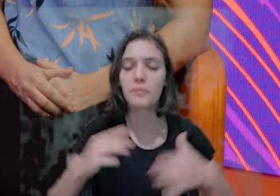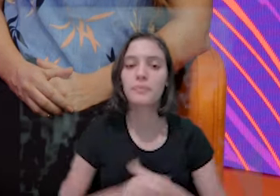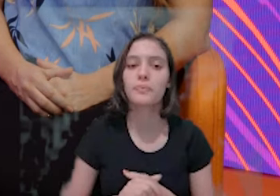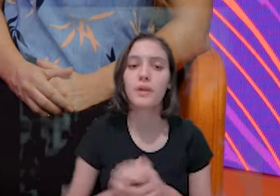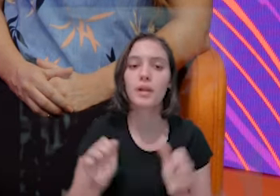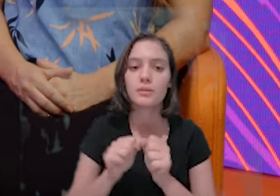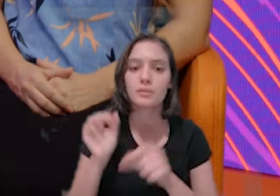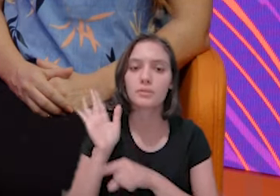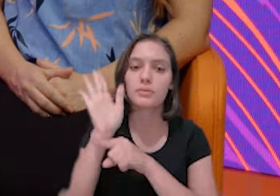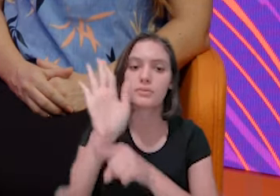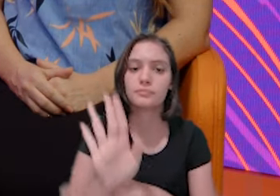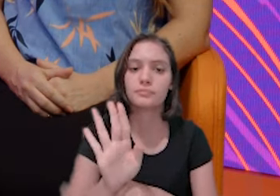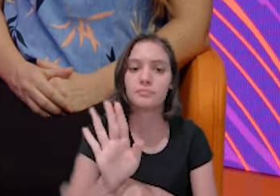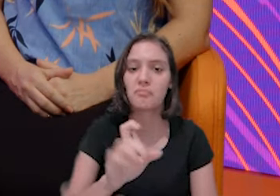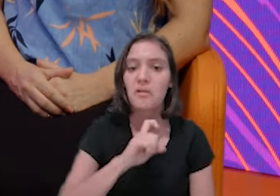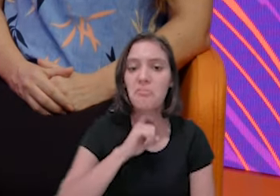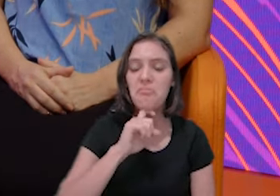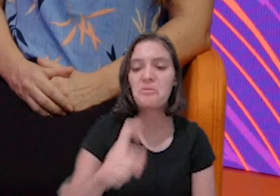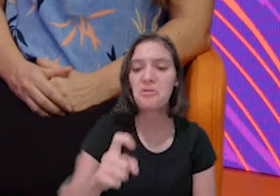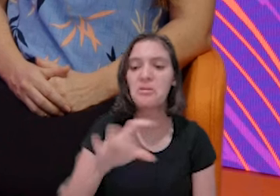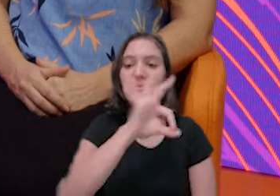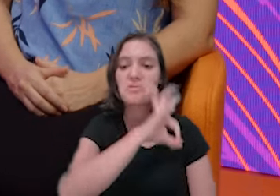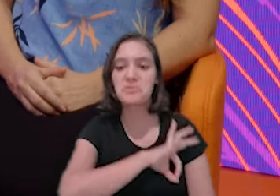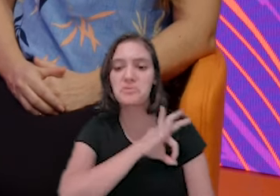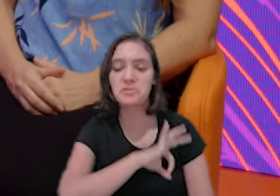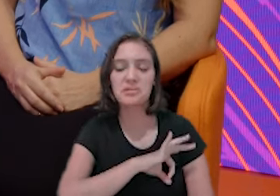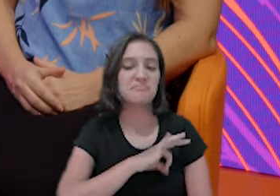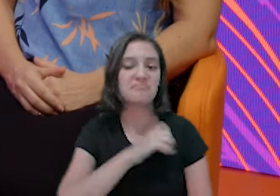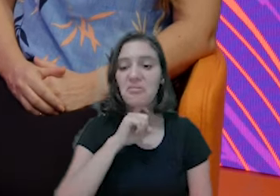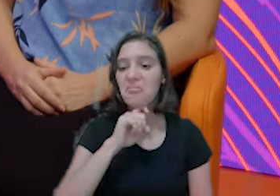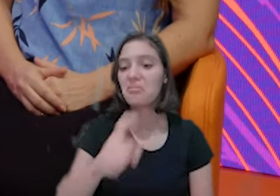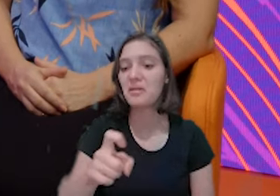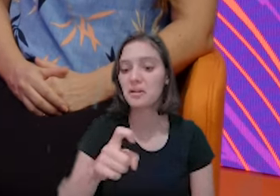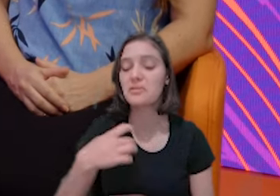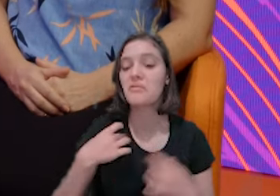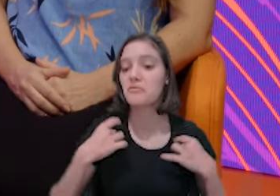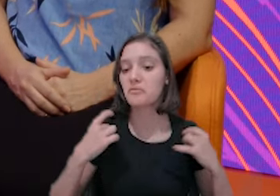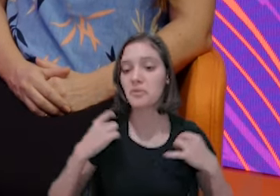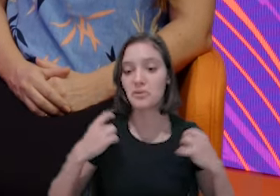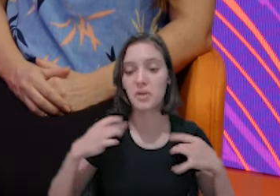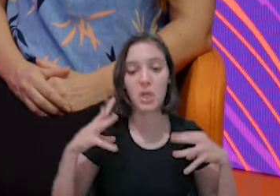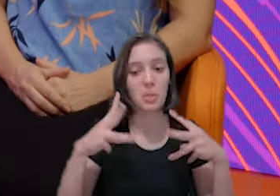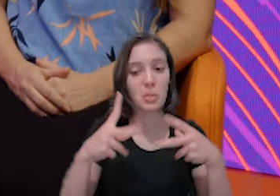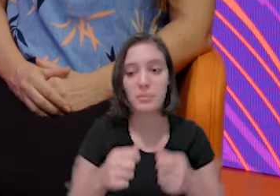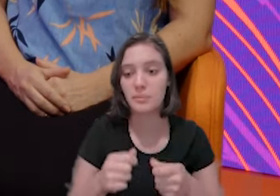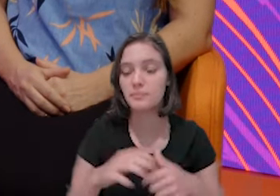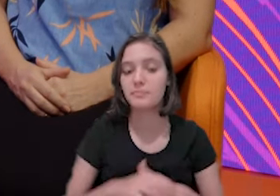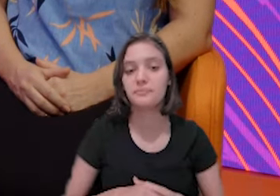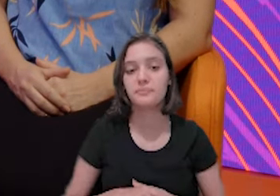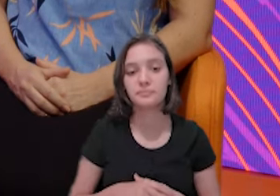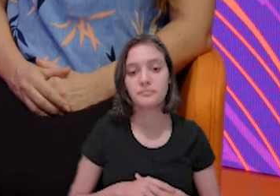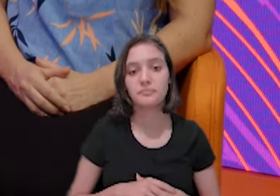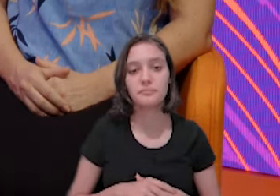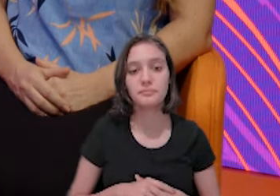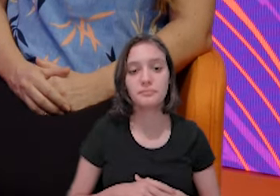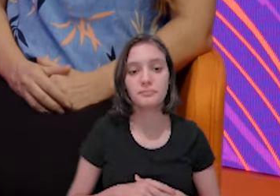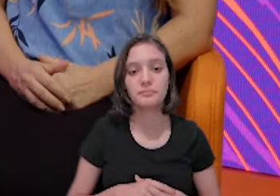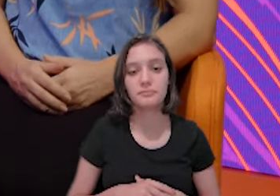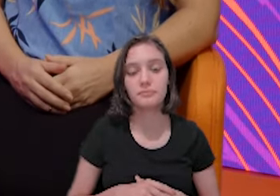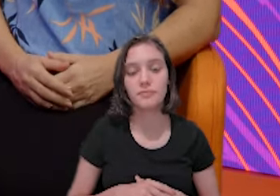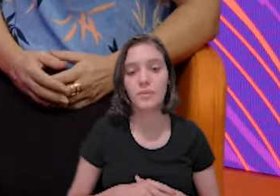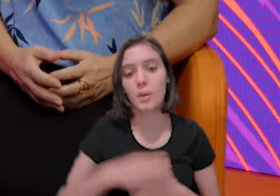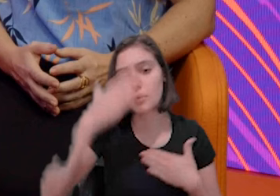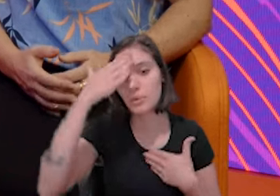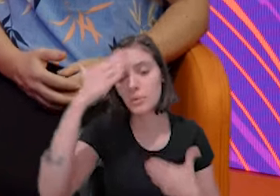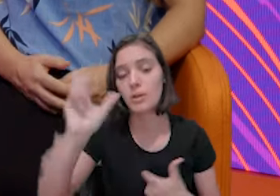voluntários. Todos são voluntários. São voluntários. E é de muito grato que nós recebemos. Então, tem aulas de reforço